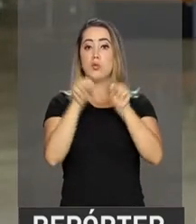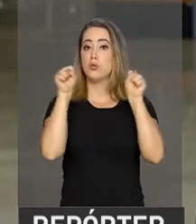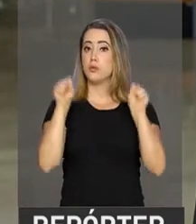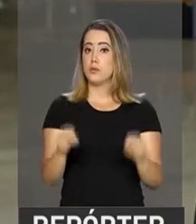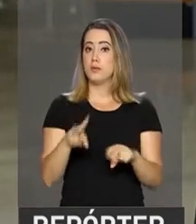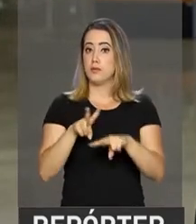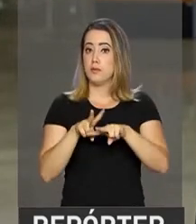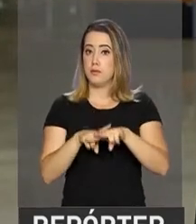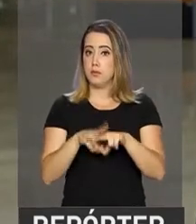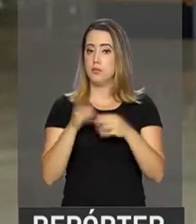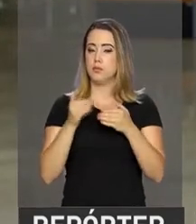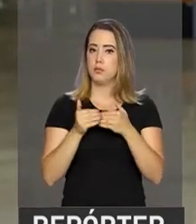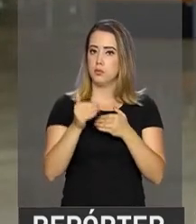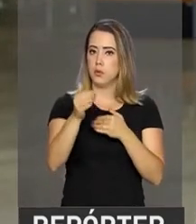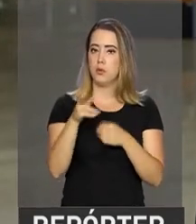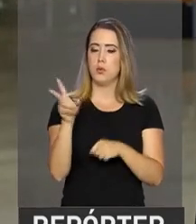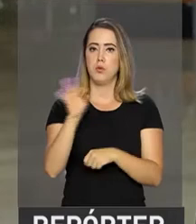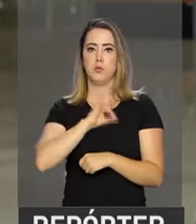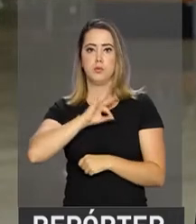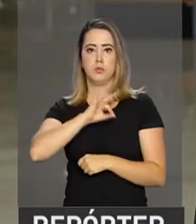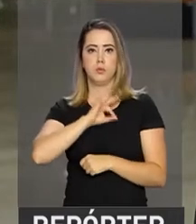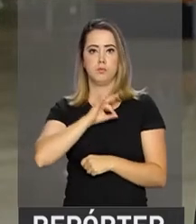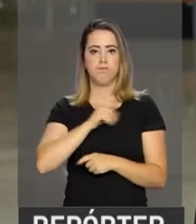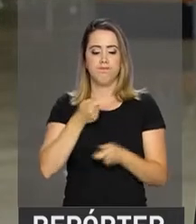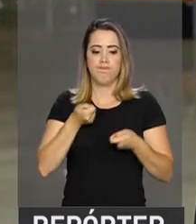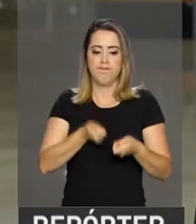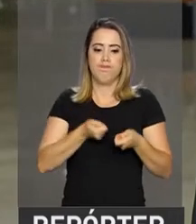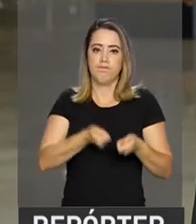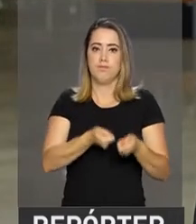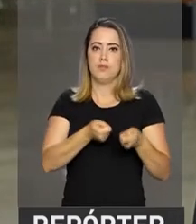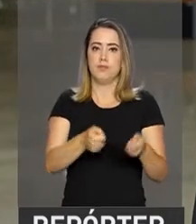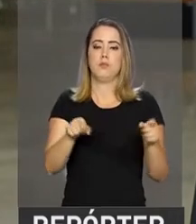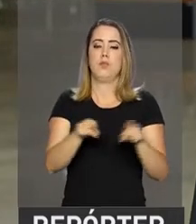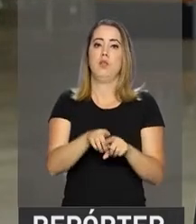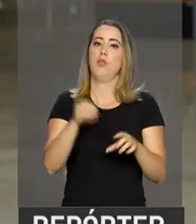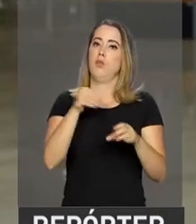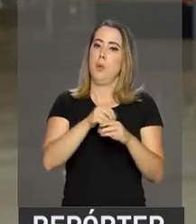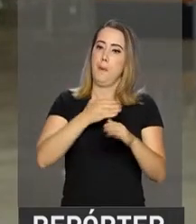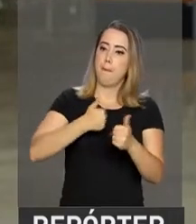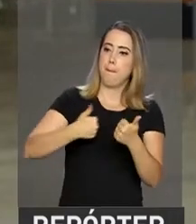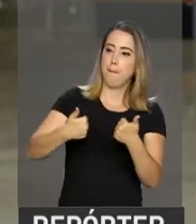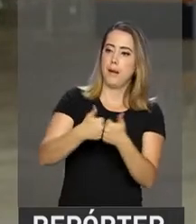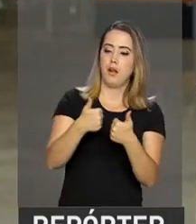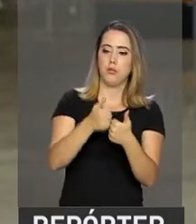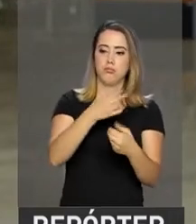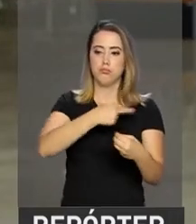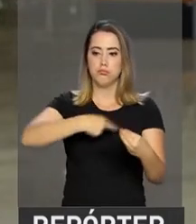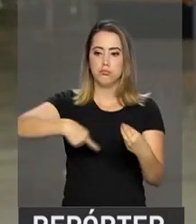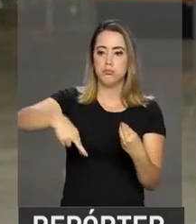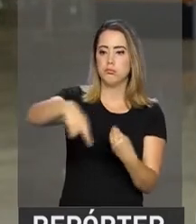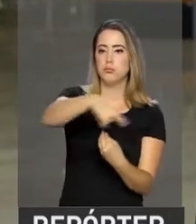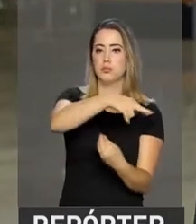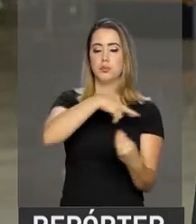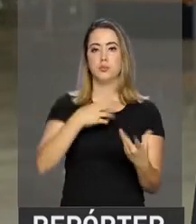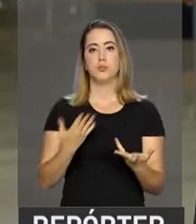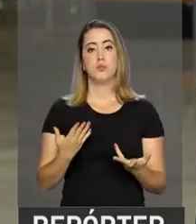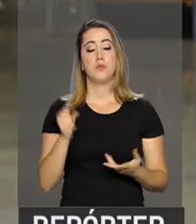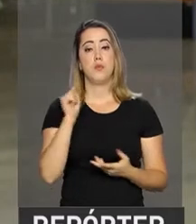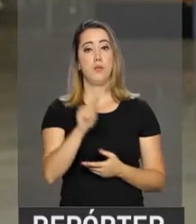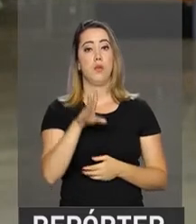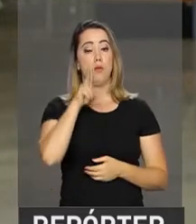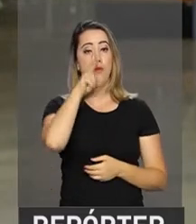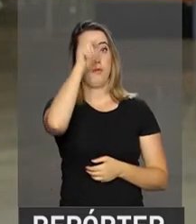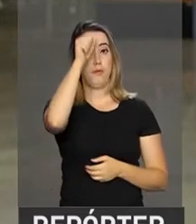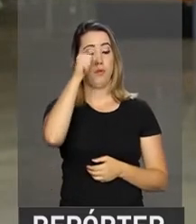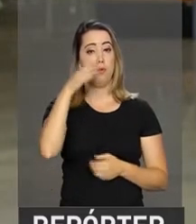prisional a partir do policiamento ostensivo nas mediações das unidades prisionais. A